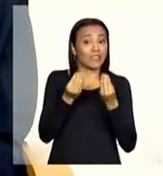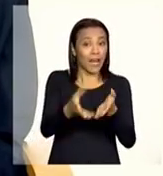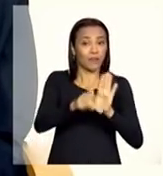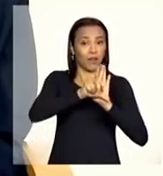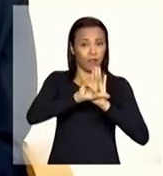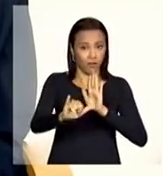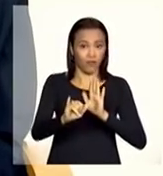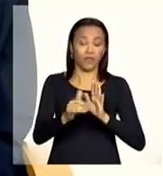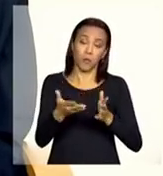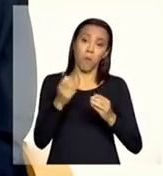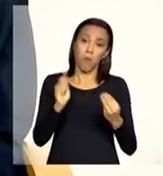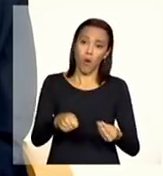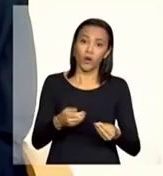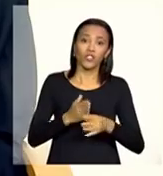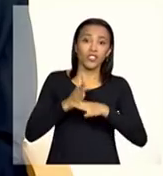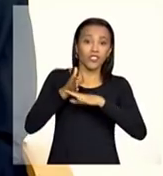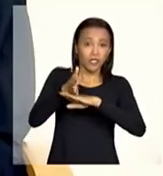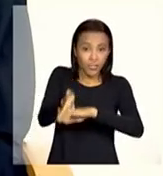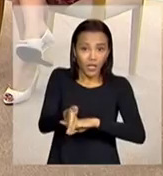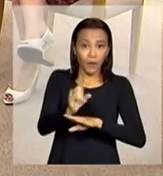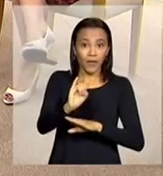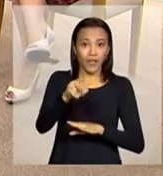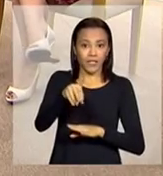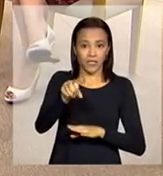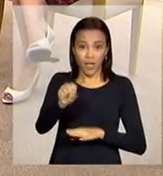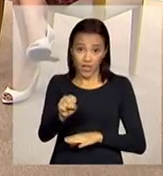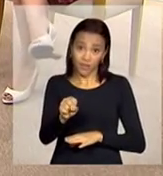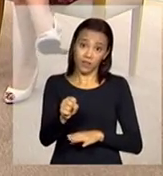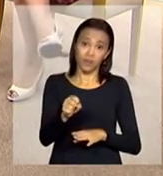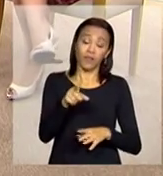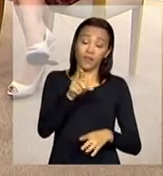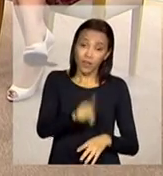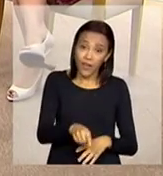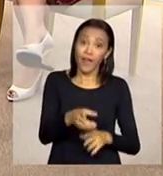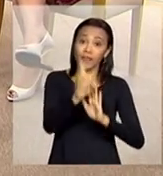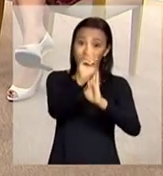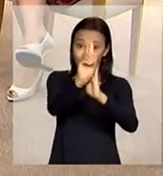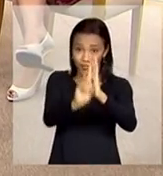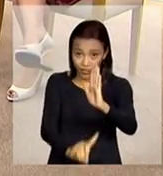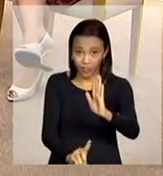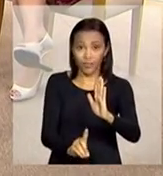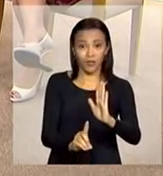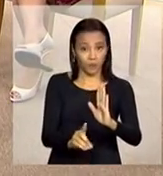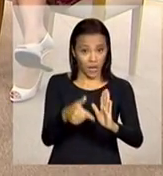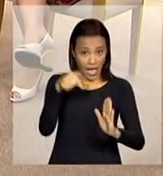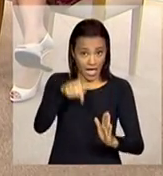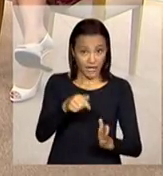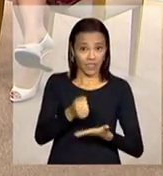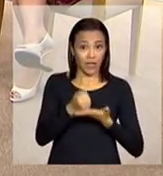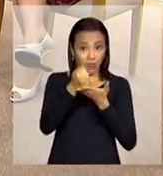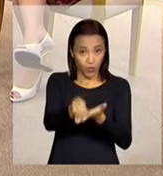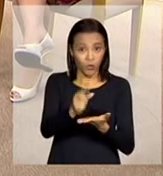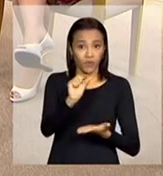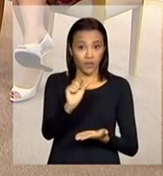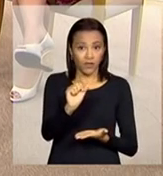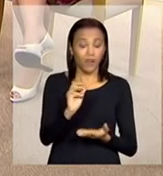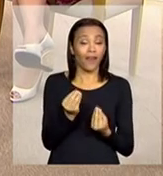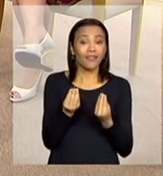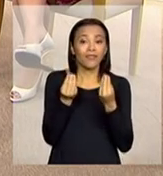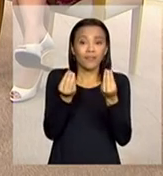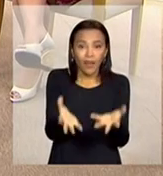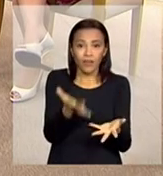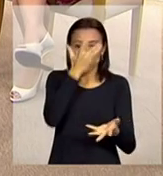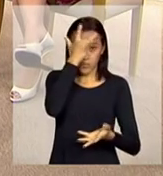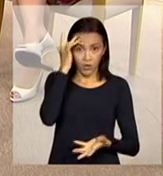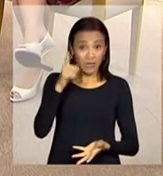esse direito é um direito como é um direito por ser direito é dado a essa pessoa mesmo assim que ela